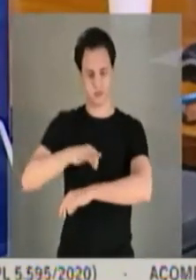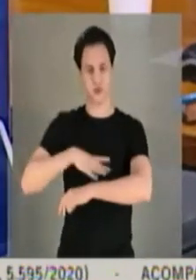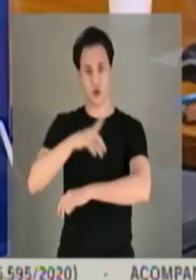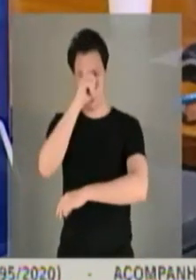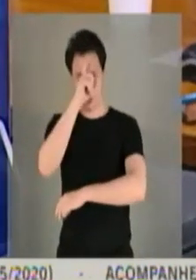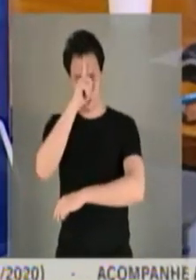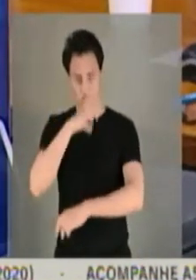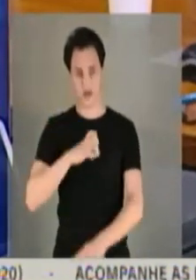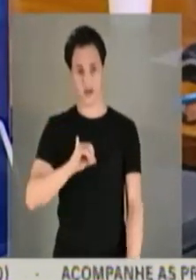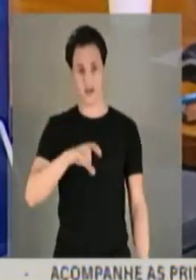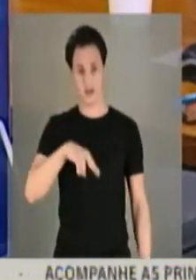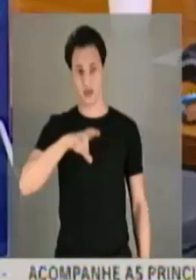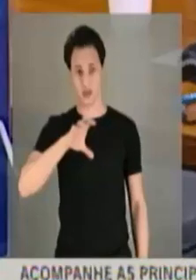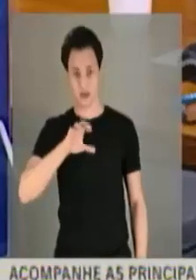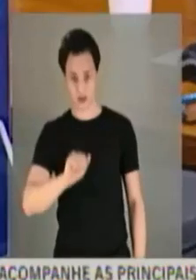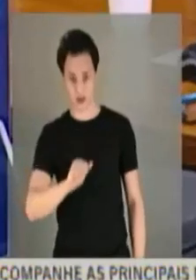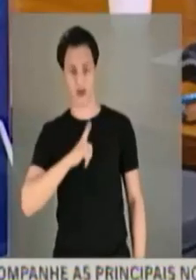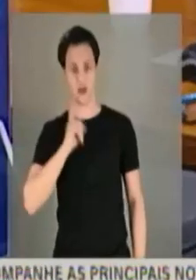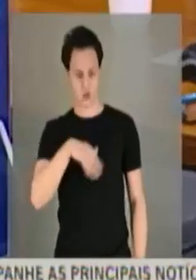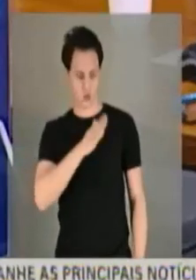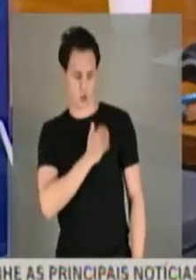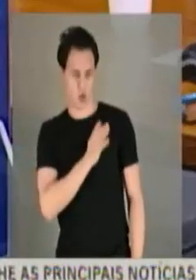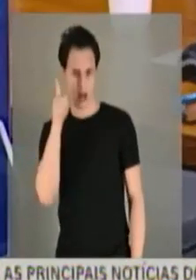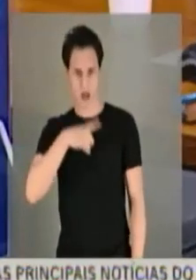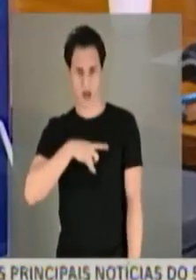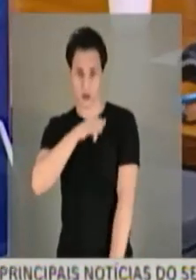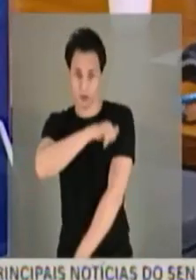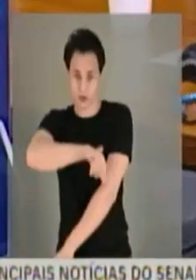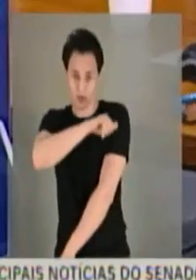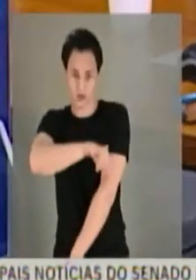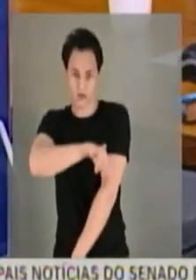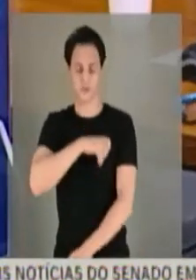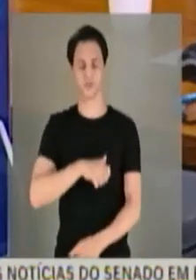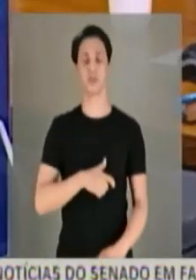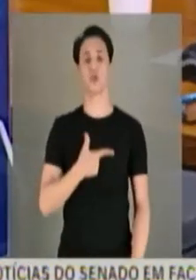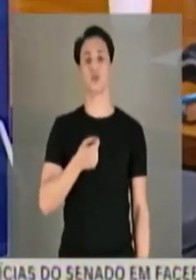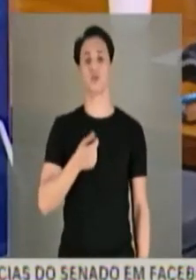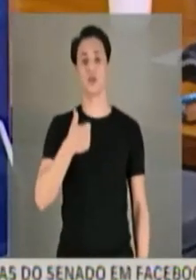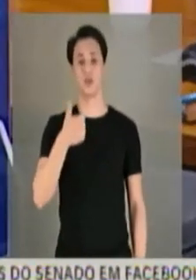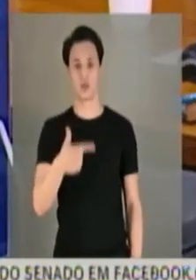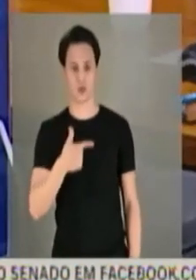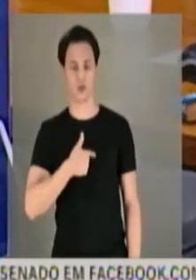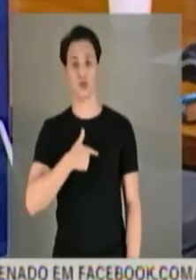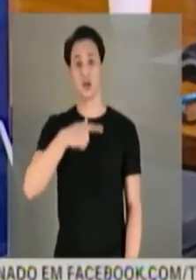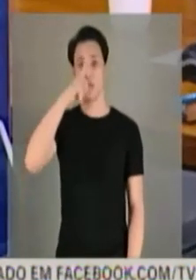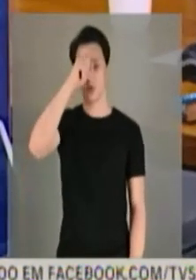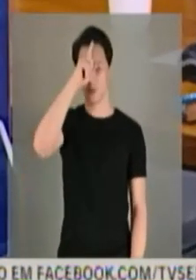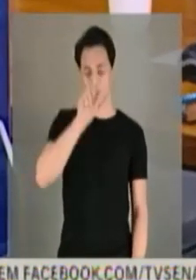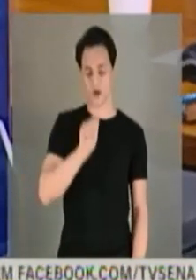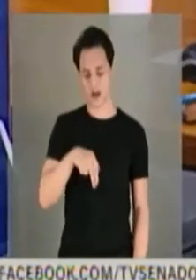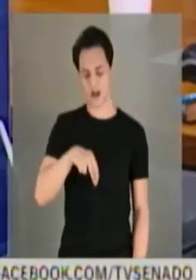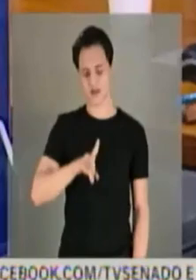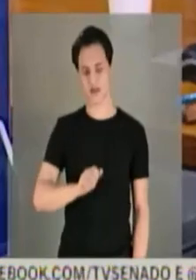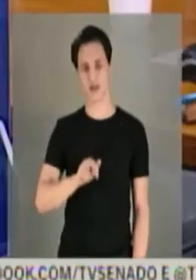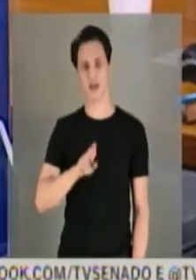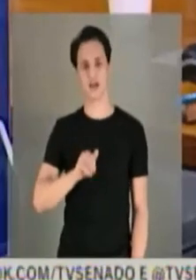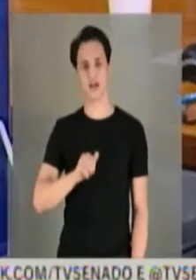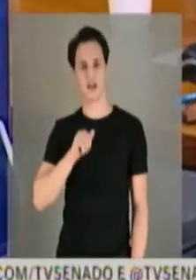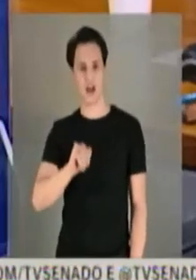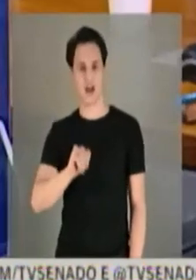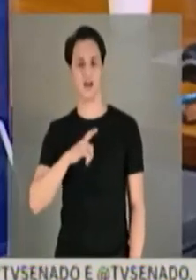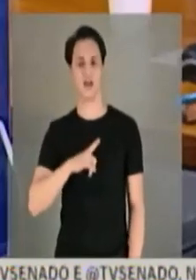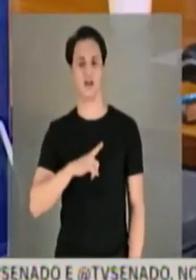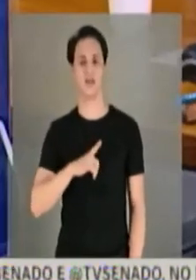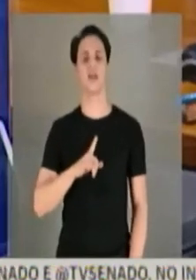de Inca, que deve ser do coração do Rio de Janeiro. 2012. Hospital de Andaraí, inspeção no hospital de